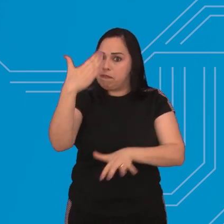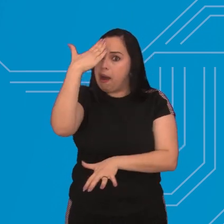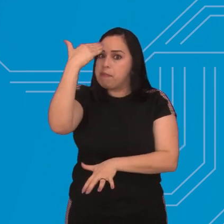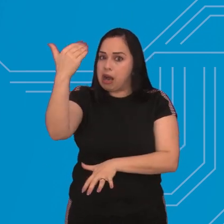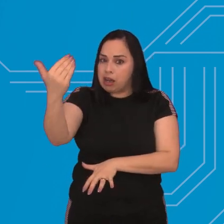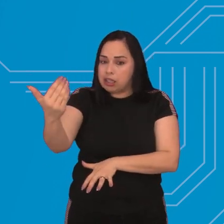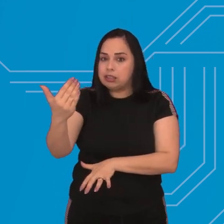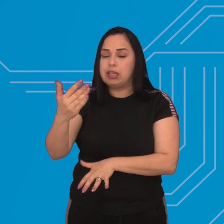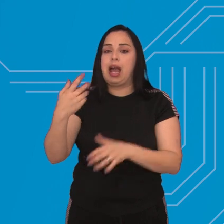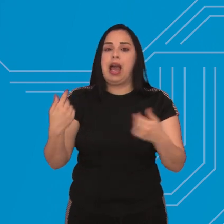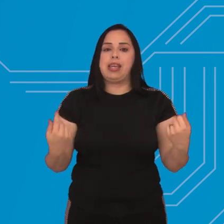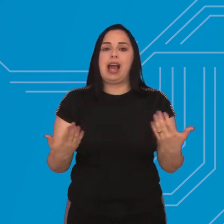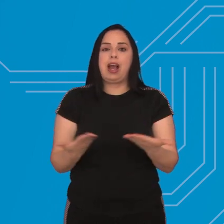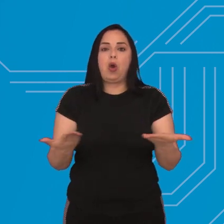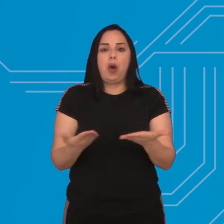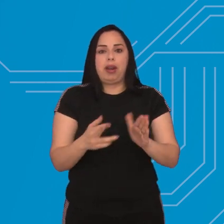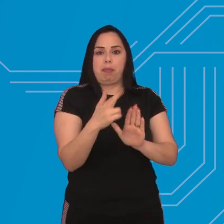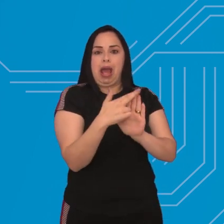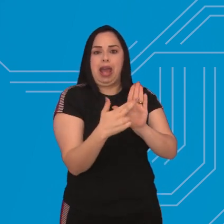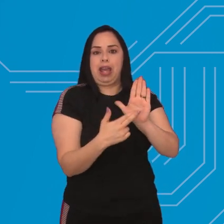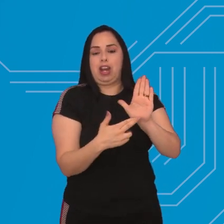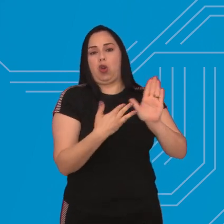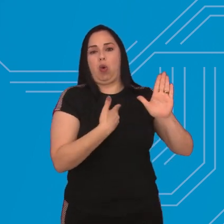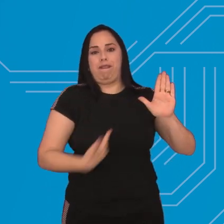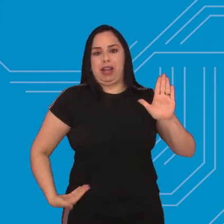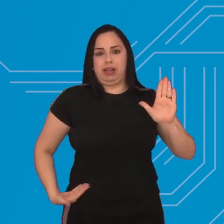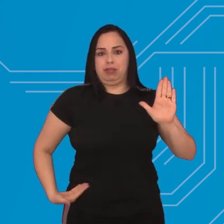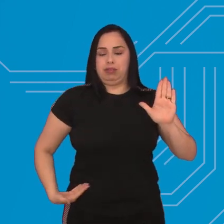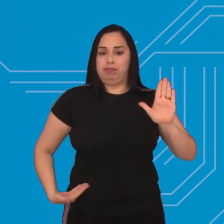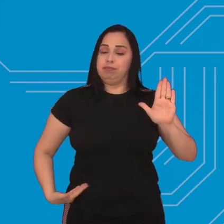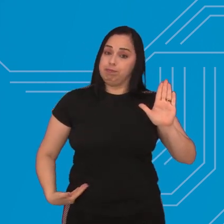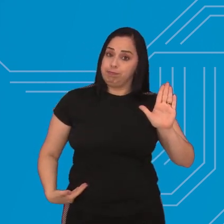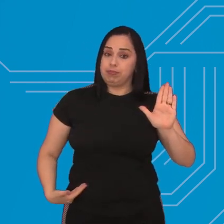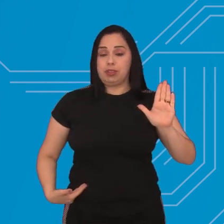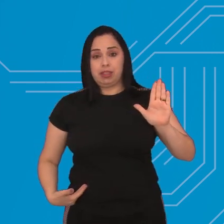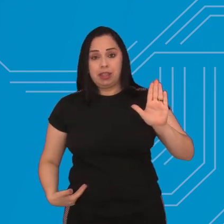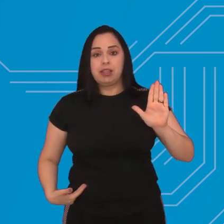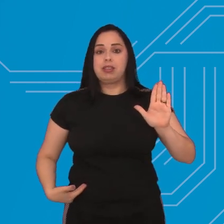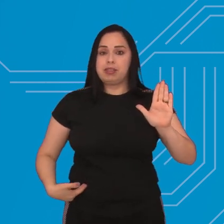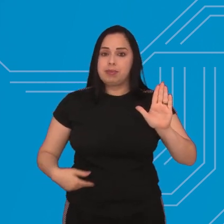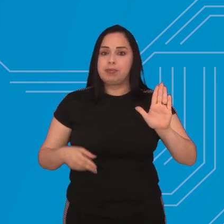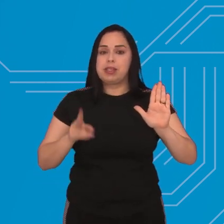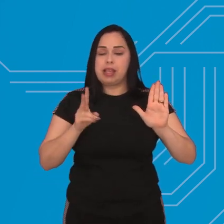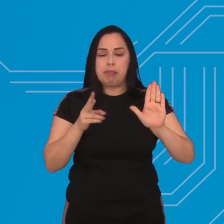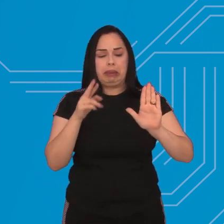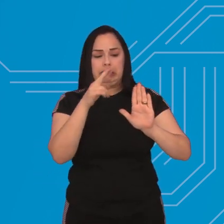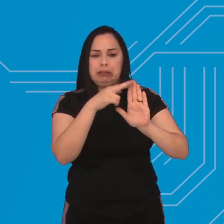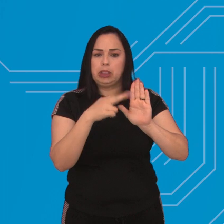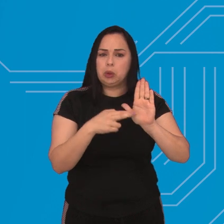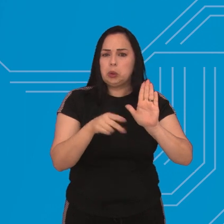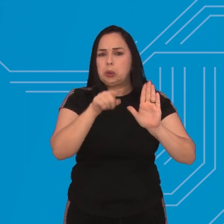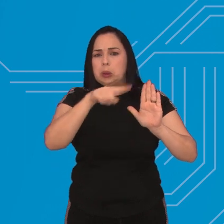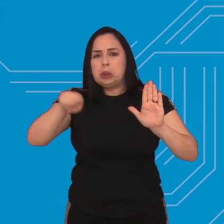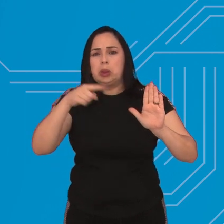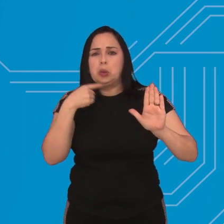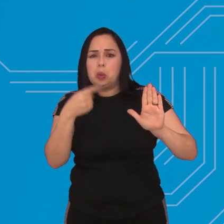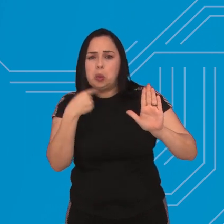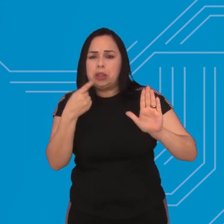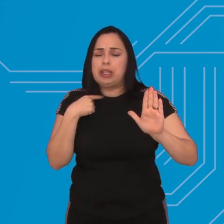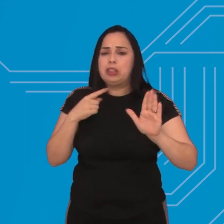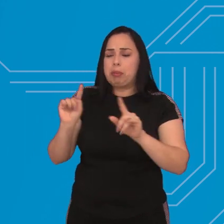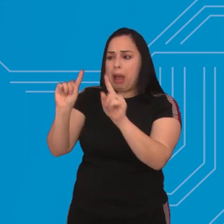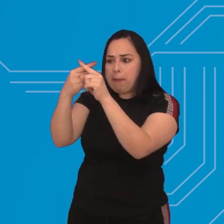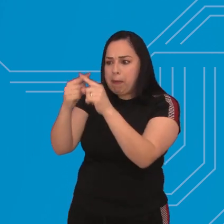tanto que o serviço passou a ser regulamentado pelo governo. Mesmo com a discussão, o debate sobre a regulamentação,